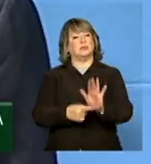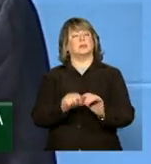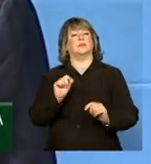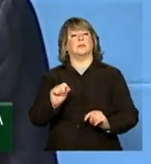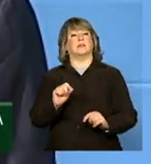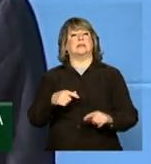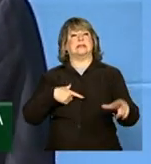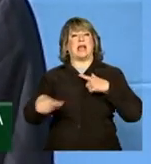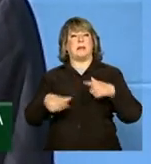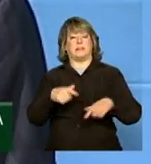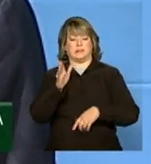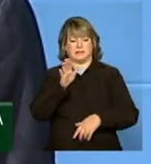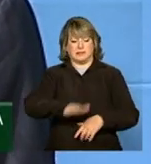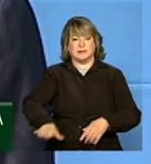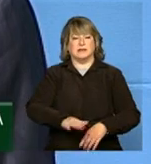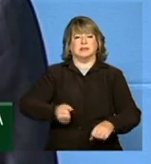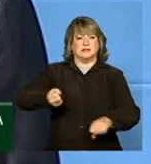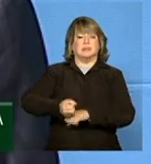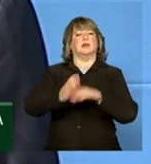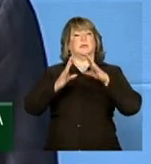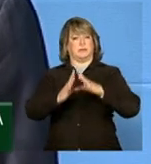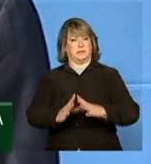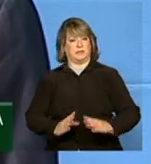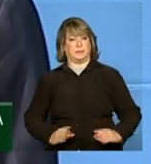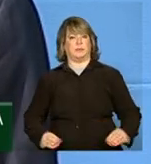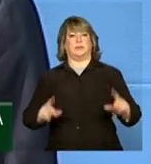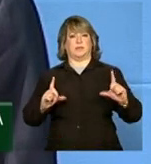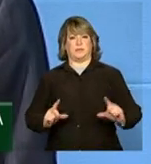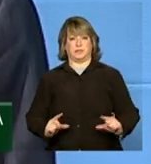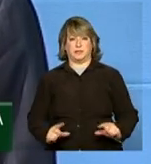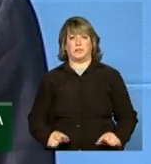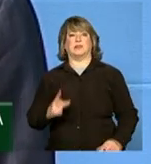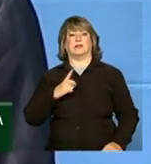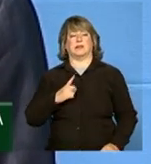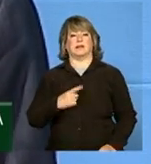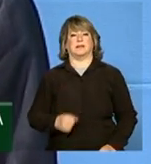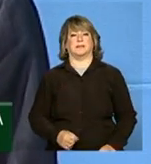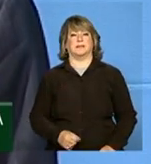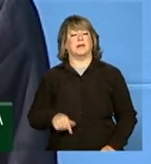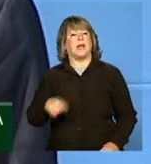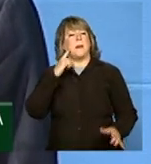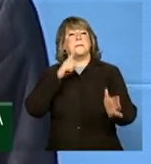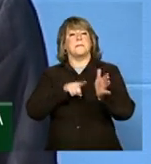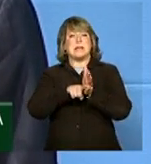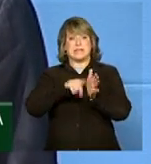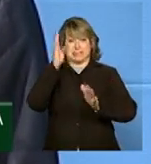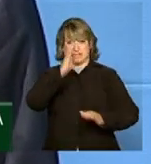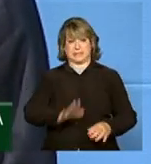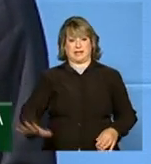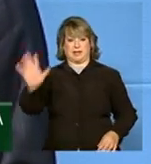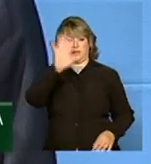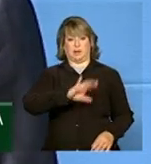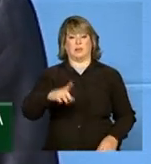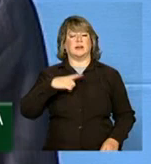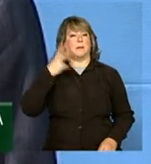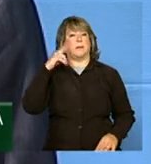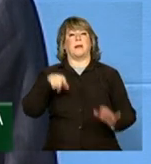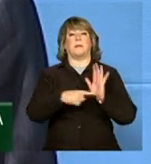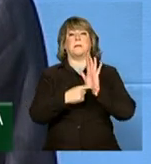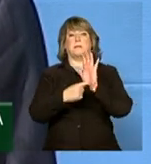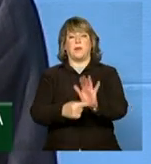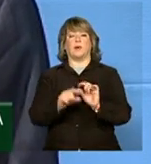trabalho infantil no Brasil. De acordo com a mais recente pesquisa nacional para a amostra de